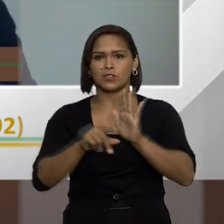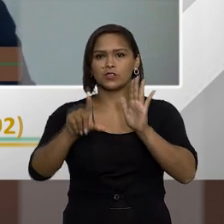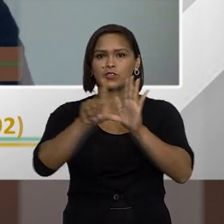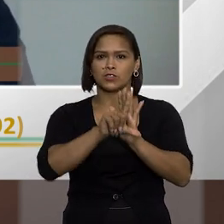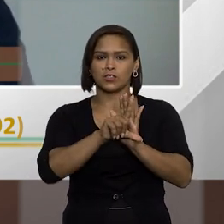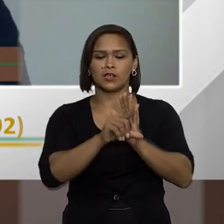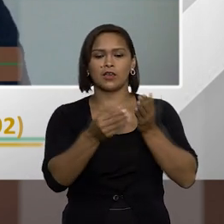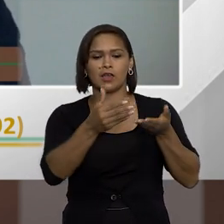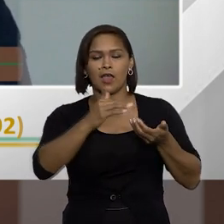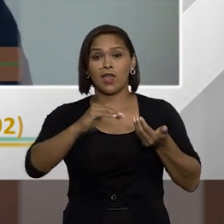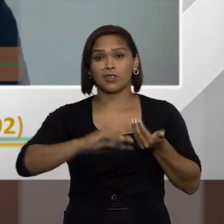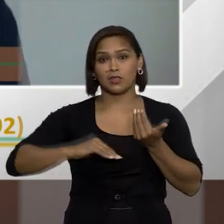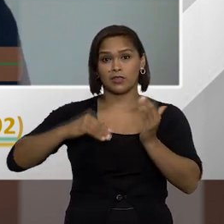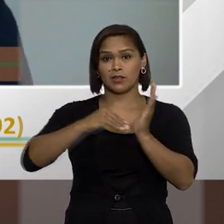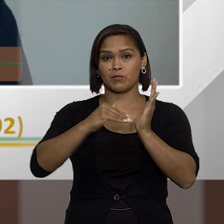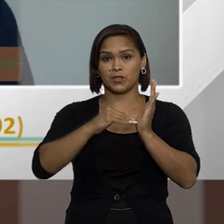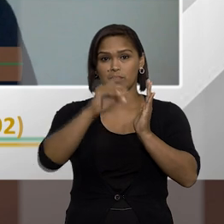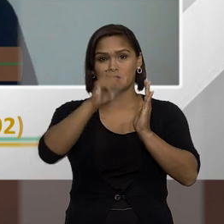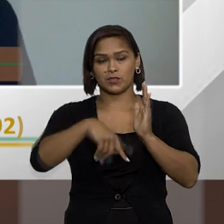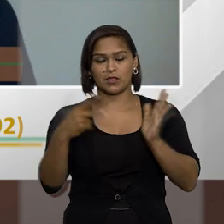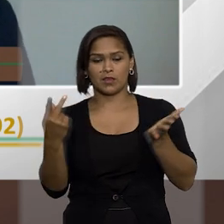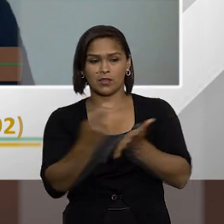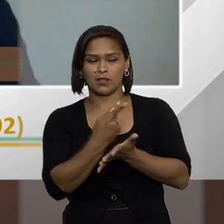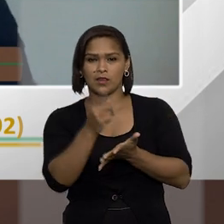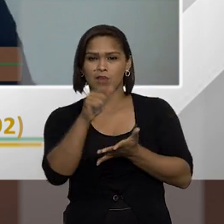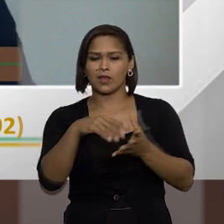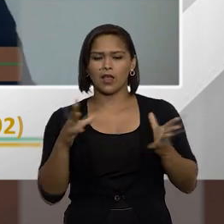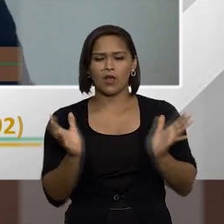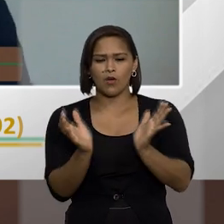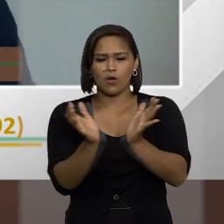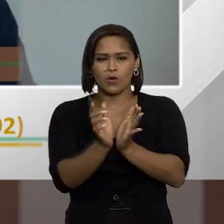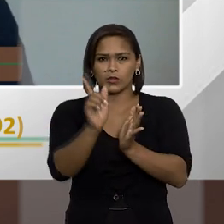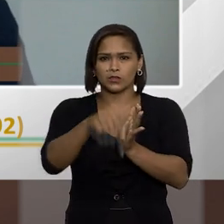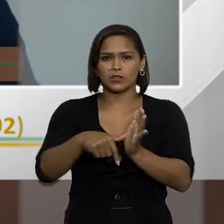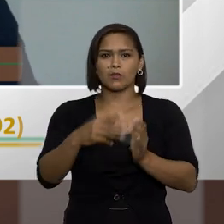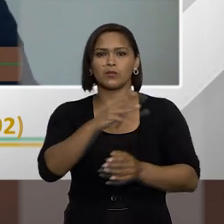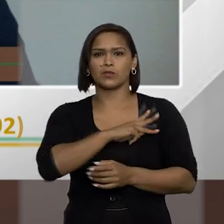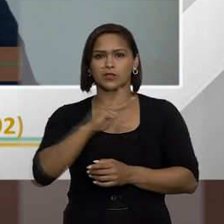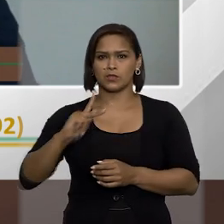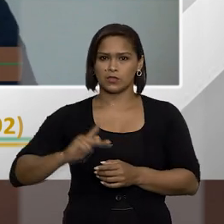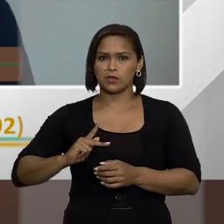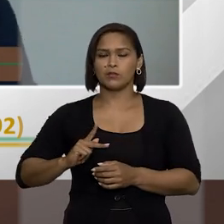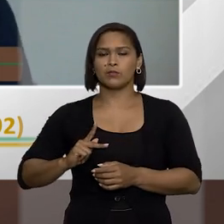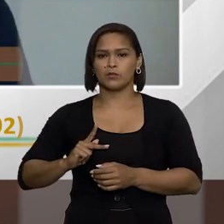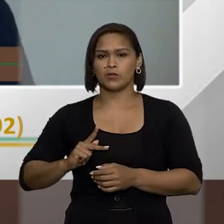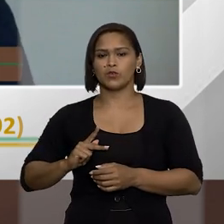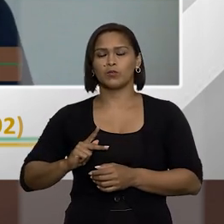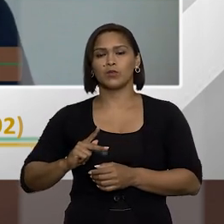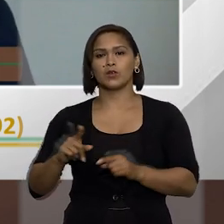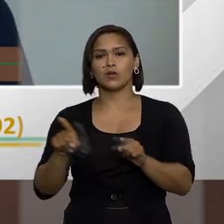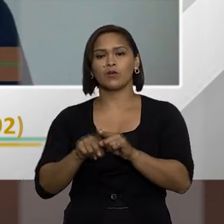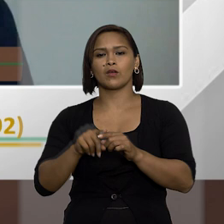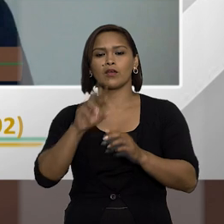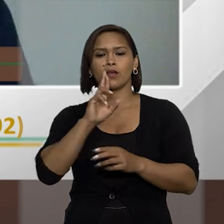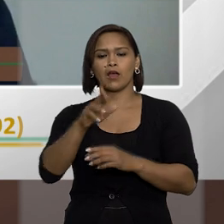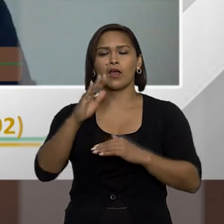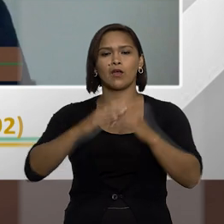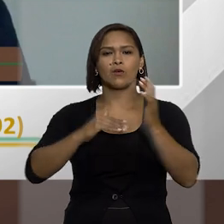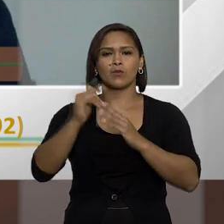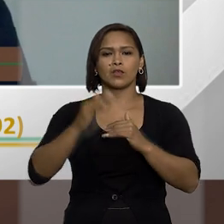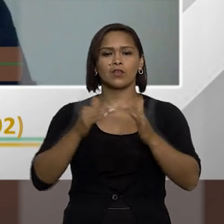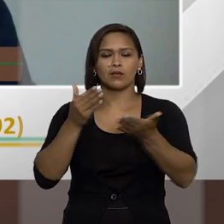de lei tramita no Senado ele acaba concentrando nas mãos do Ministério Público a prerrogativa a